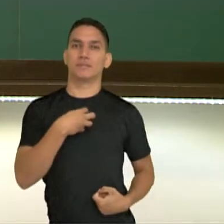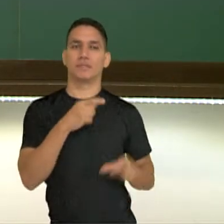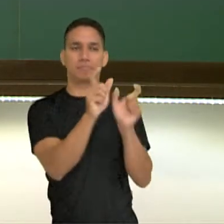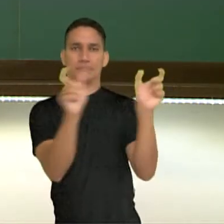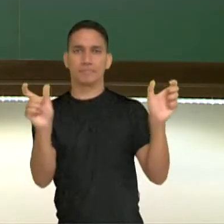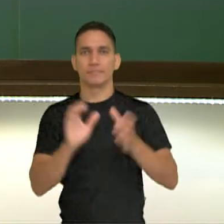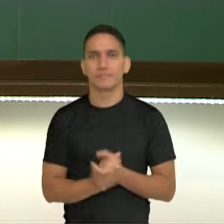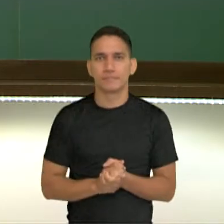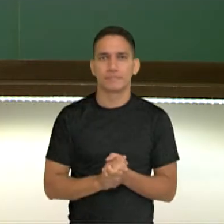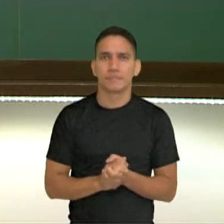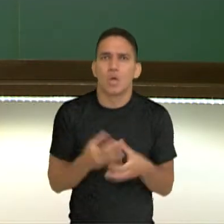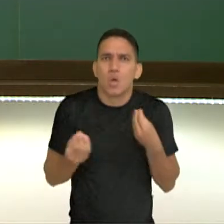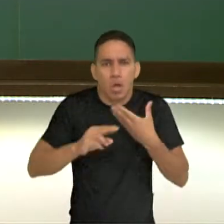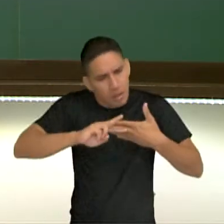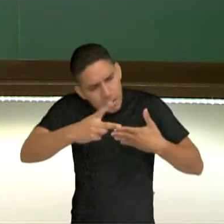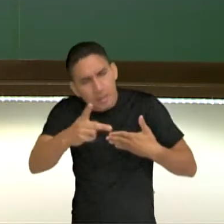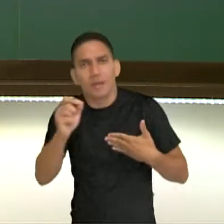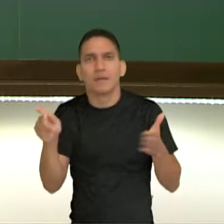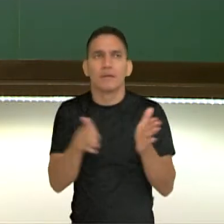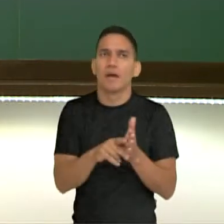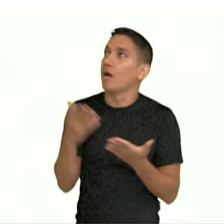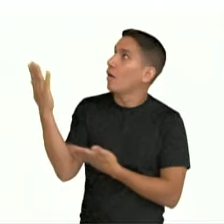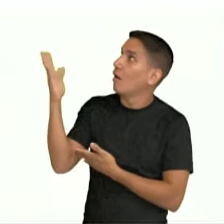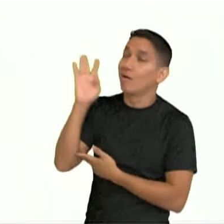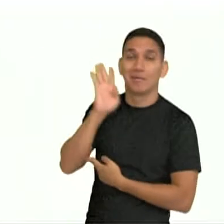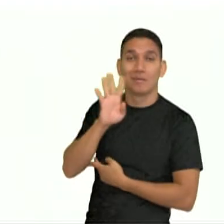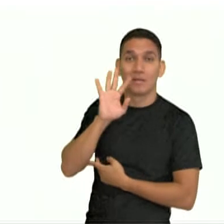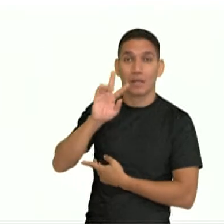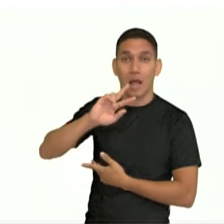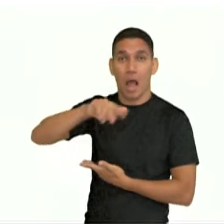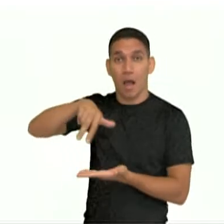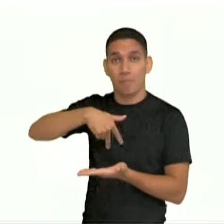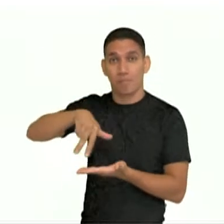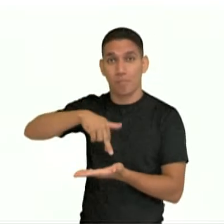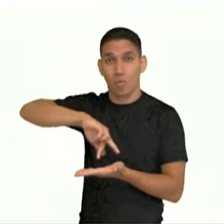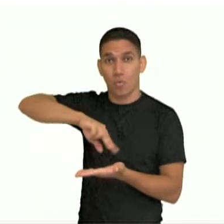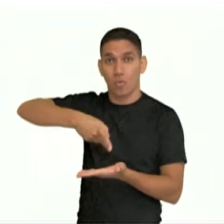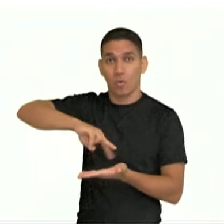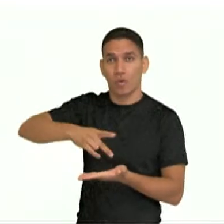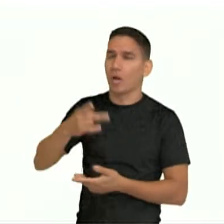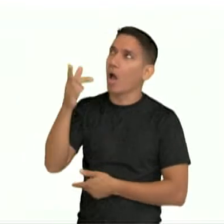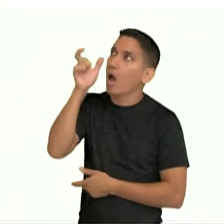Efeitos de sentido. Olha que legal essa animação. Presta atenção um pouquinho nela.